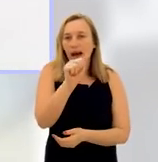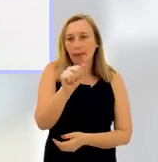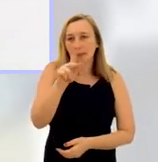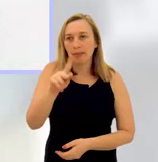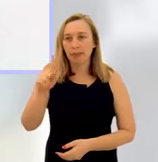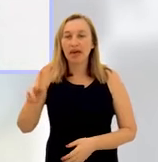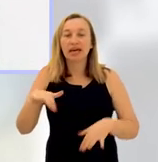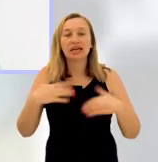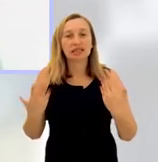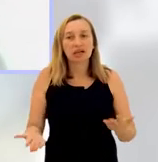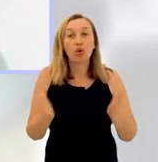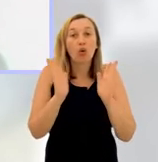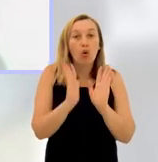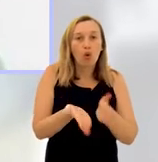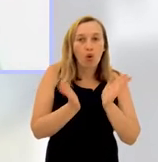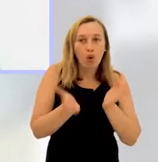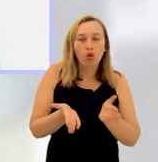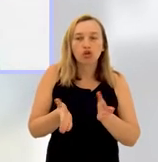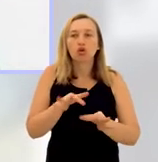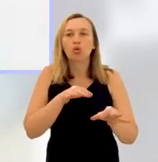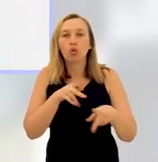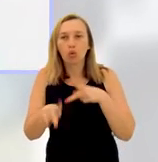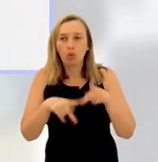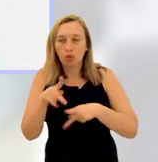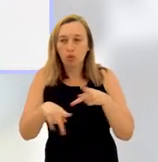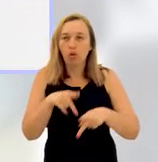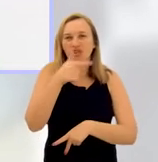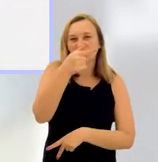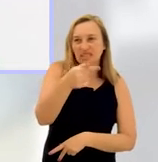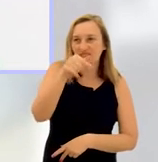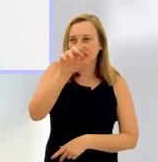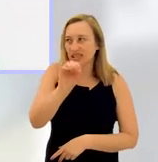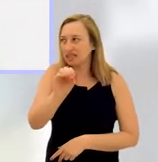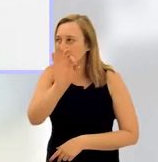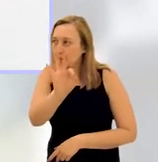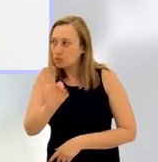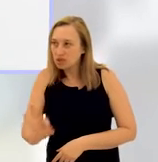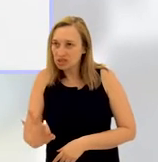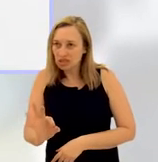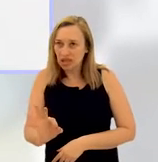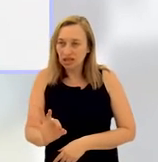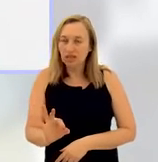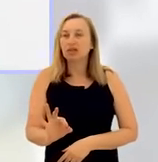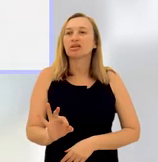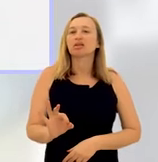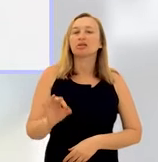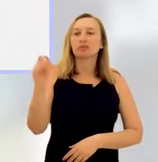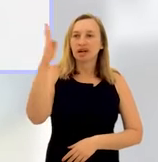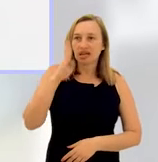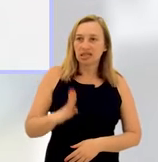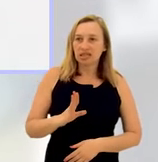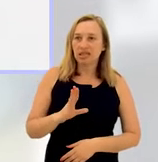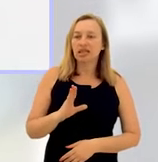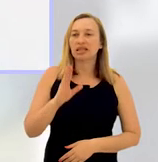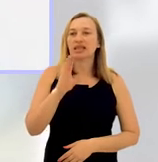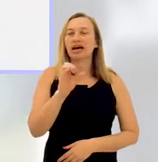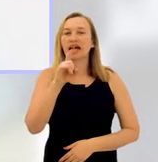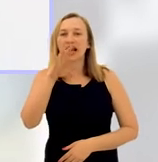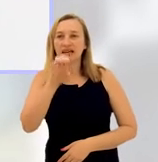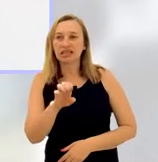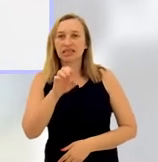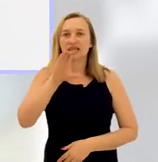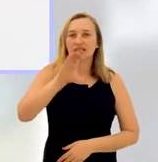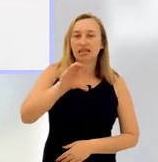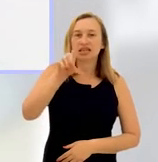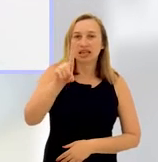aplicativos, né, então, hoje, a população, que é 70% da população brasileira, da classe